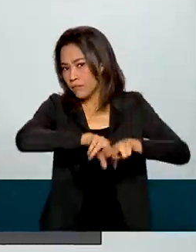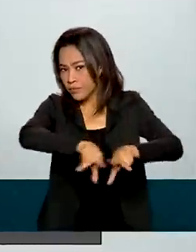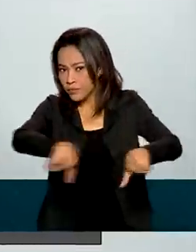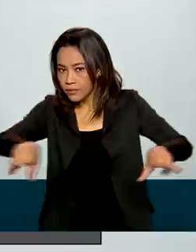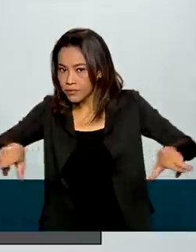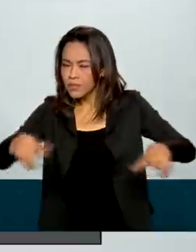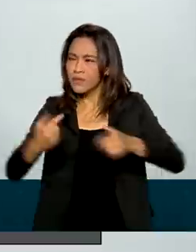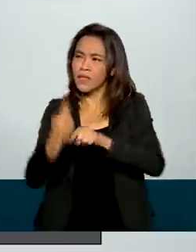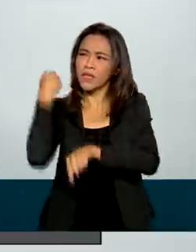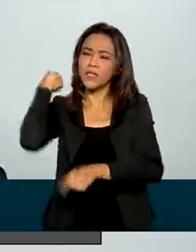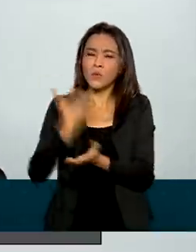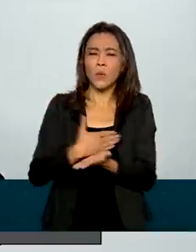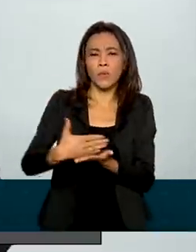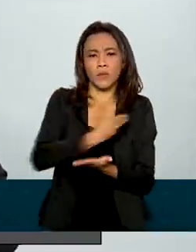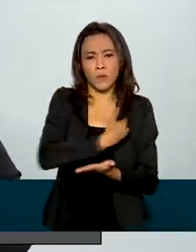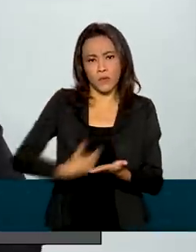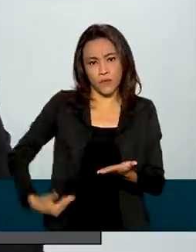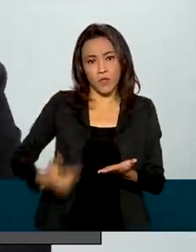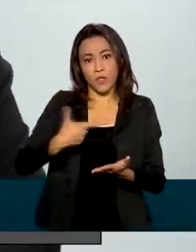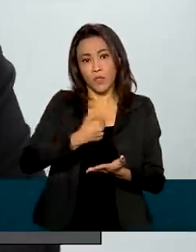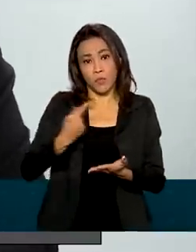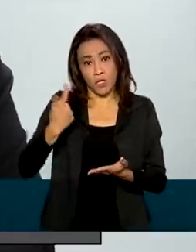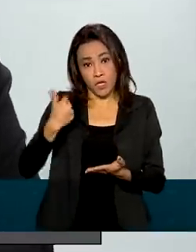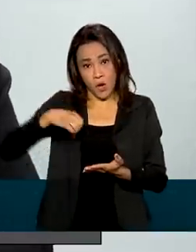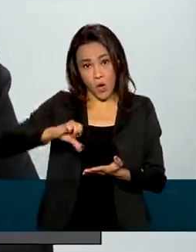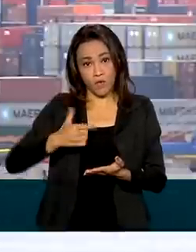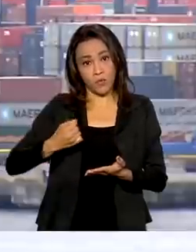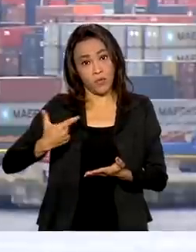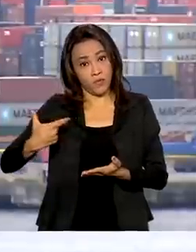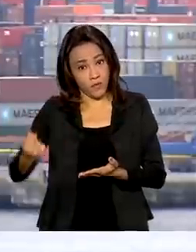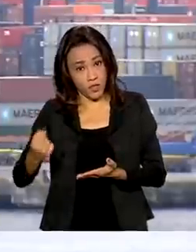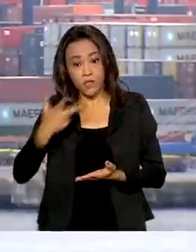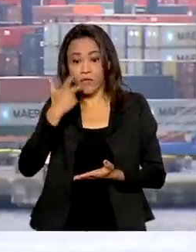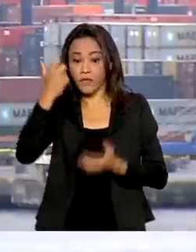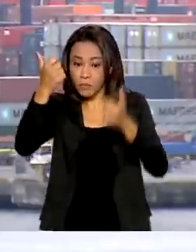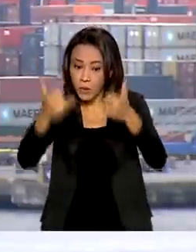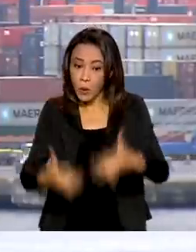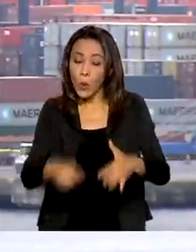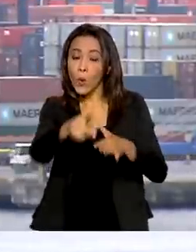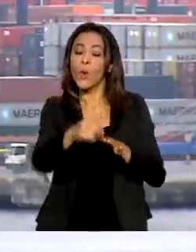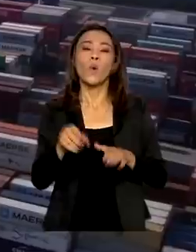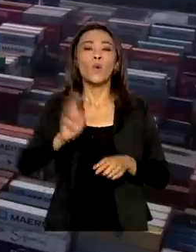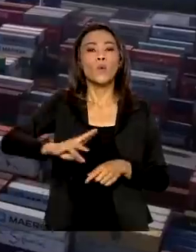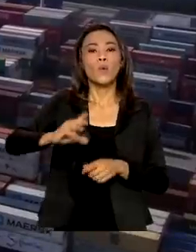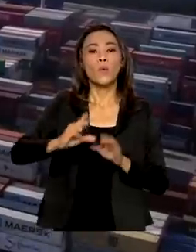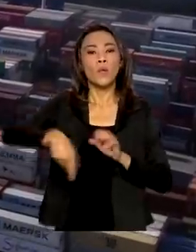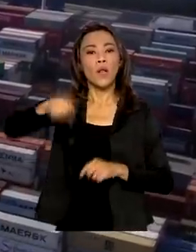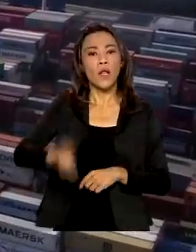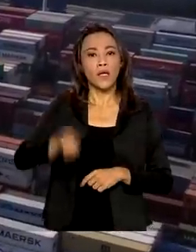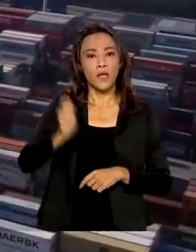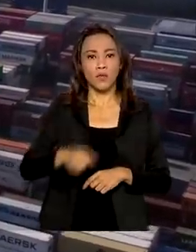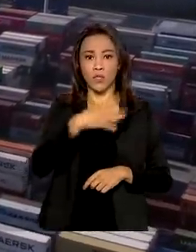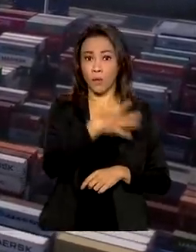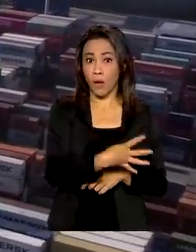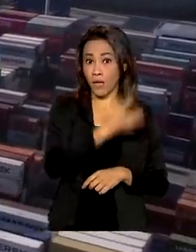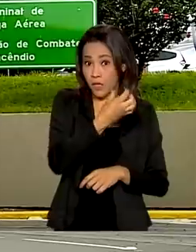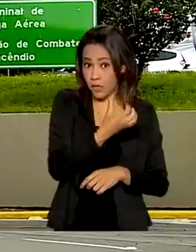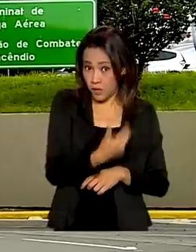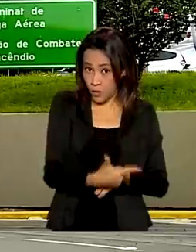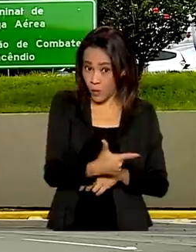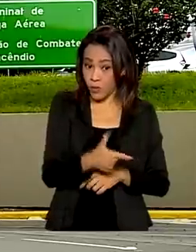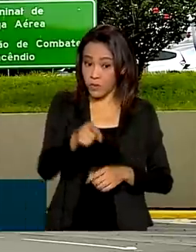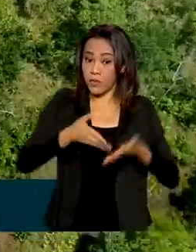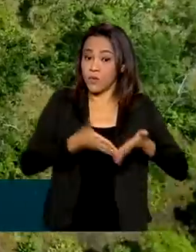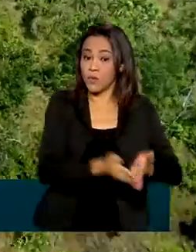2019 e 2020, Tarcísio de Freitas destacou os leilões de 42 ativos entre terminais portuários,